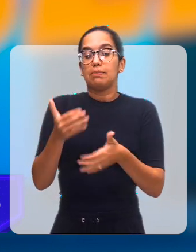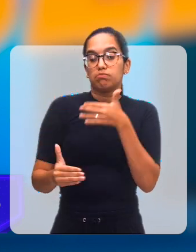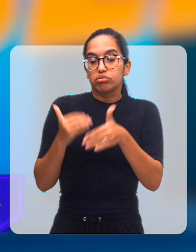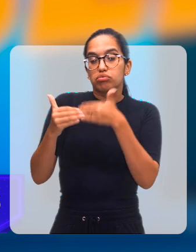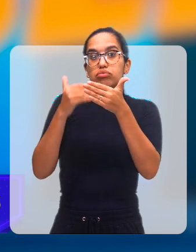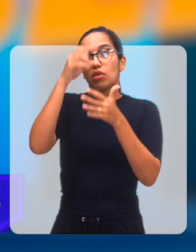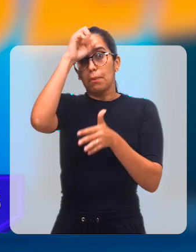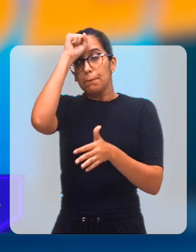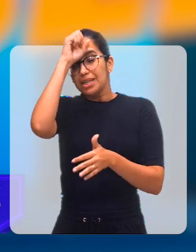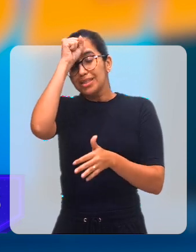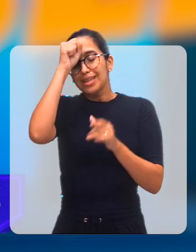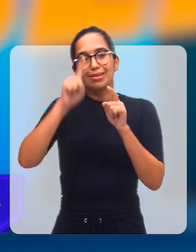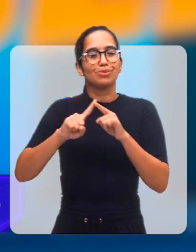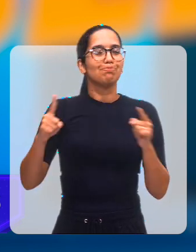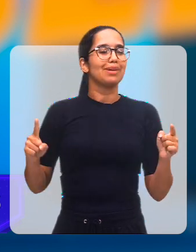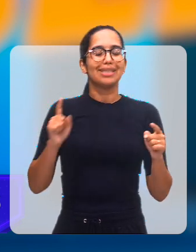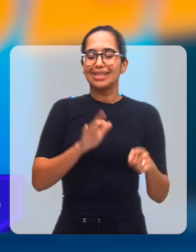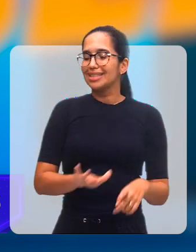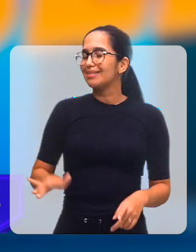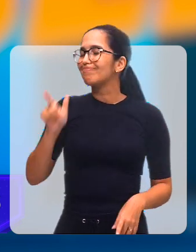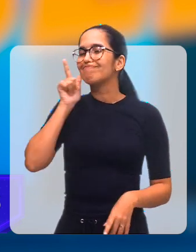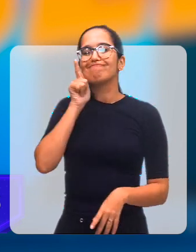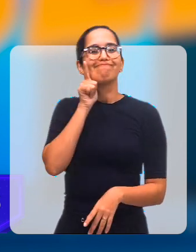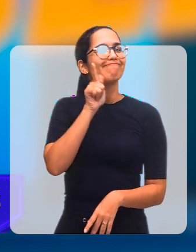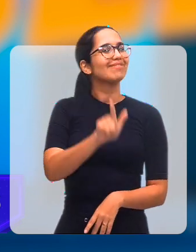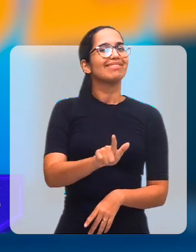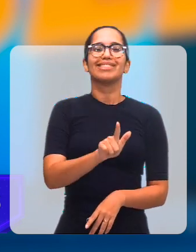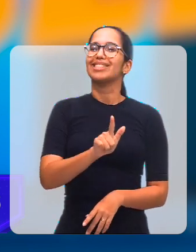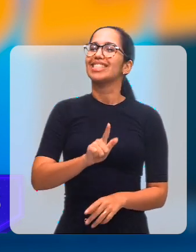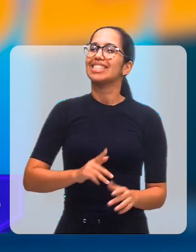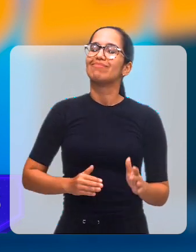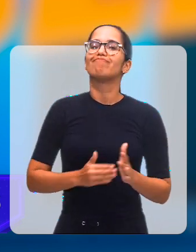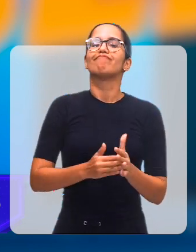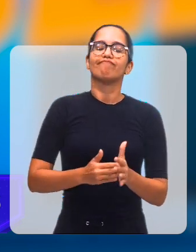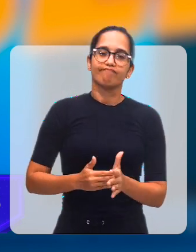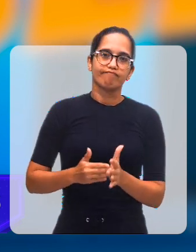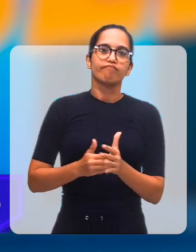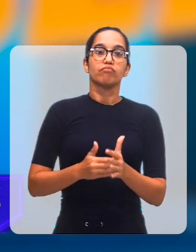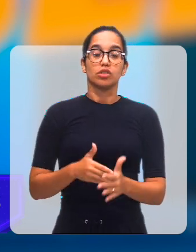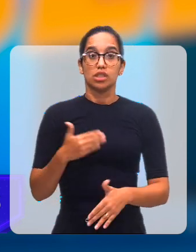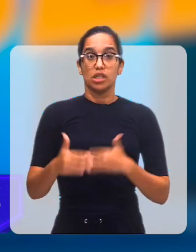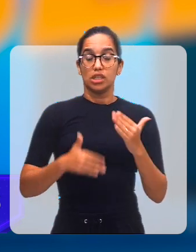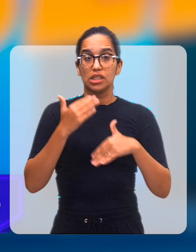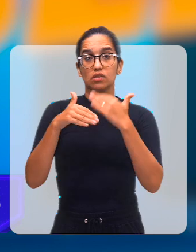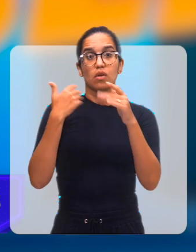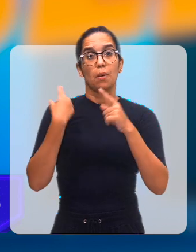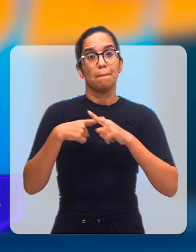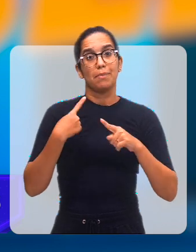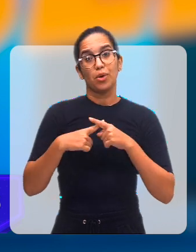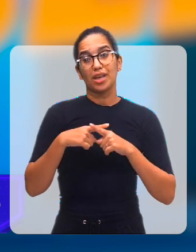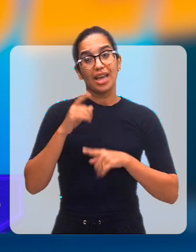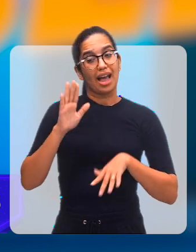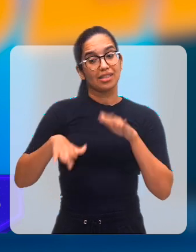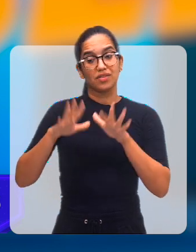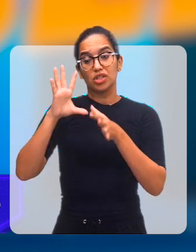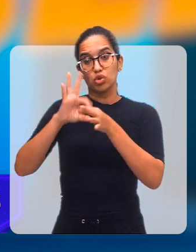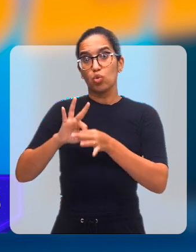da aprendizagem. E essa criança ainda não consegue se desenvolver, porque o problema é de ordem